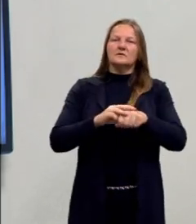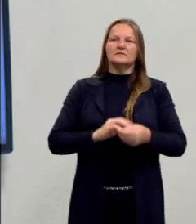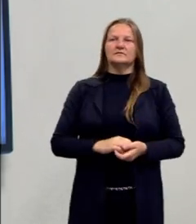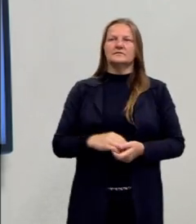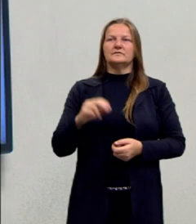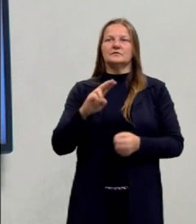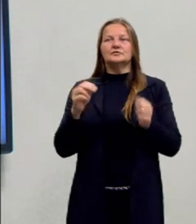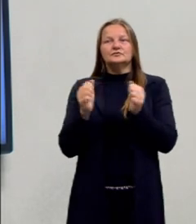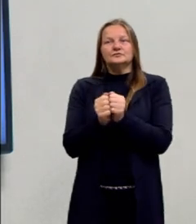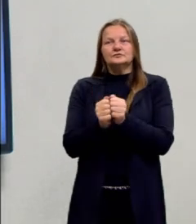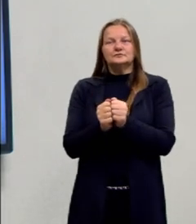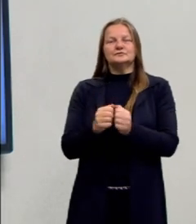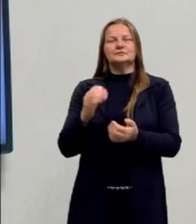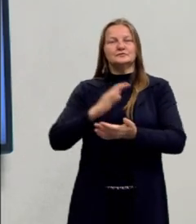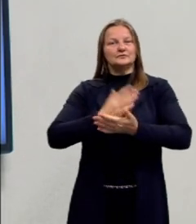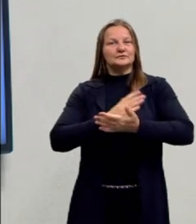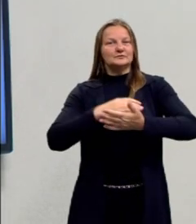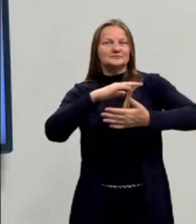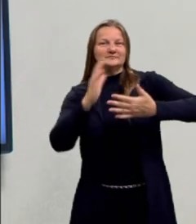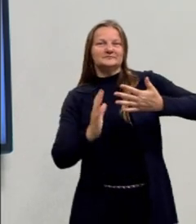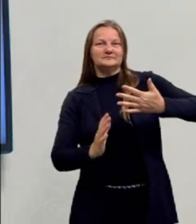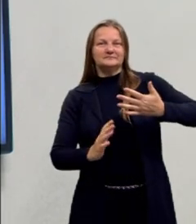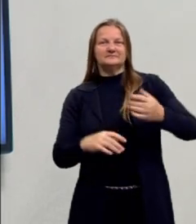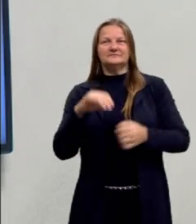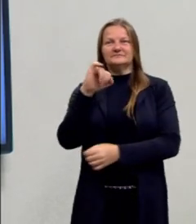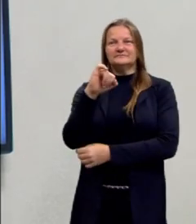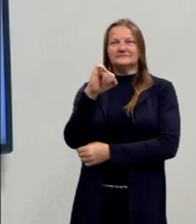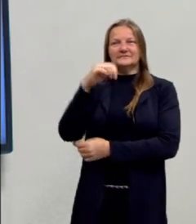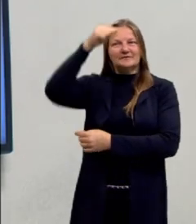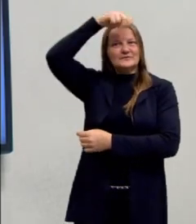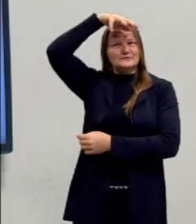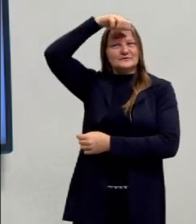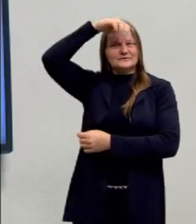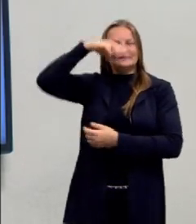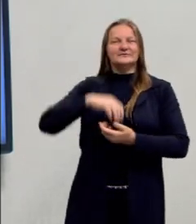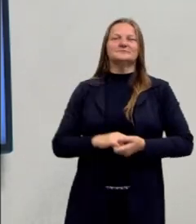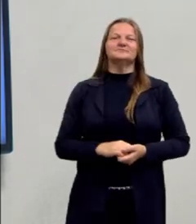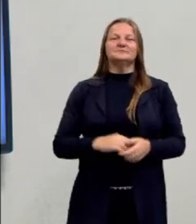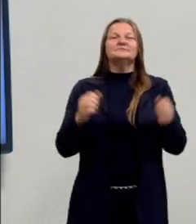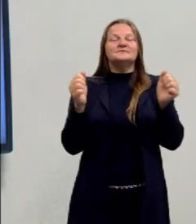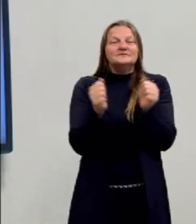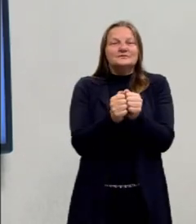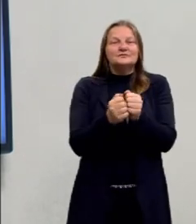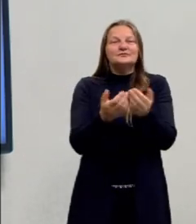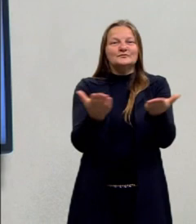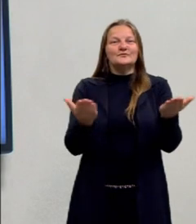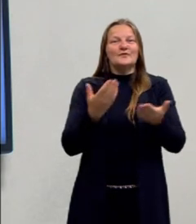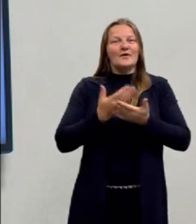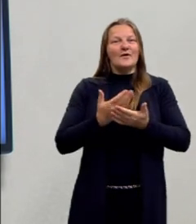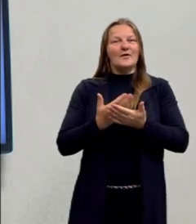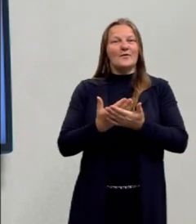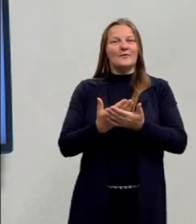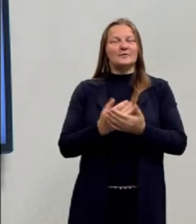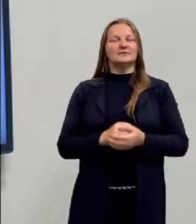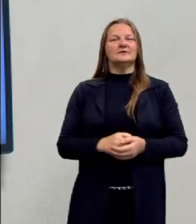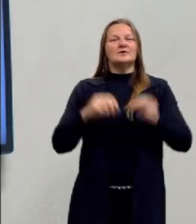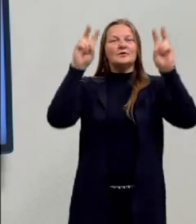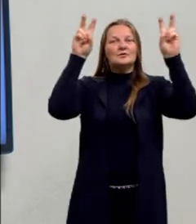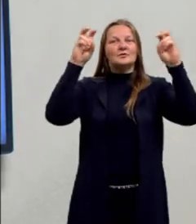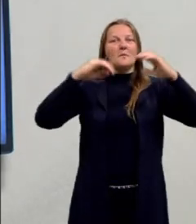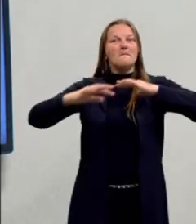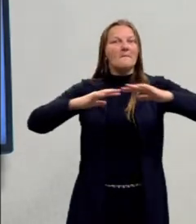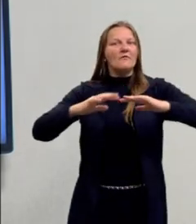Estou acompanhado hoje aqui das nossas intérpretes, a Lucimé e a Suzana, e juntos teremos a nossa aula de hoje sobre